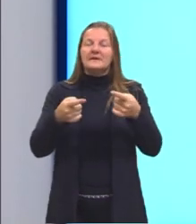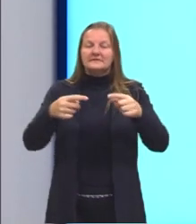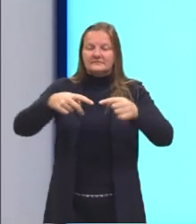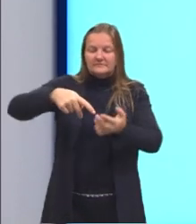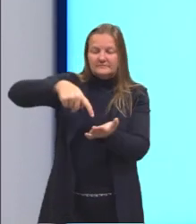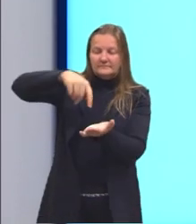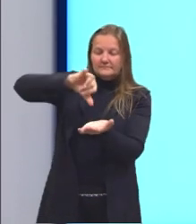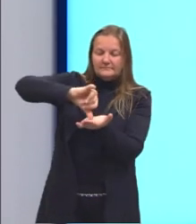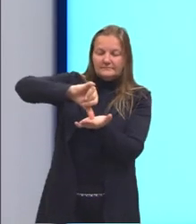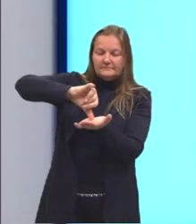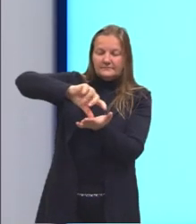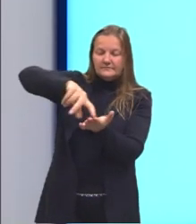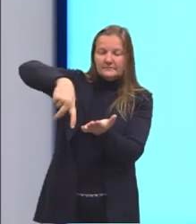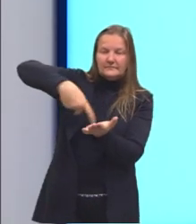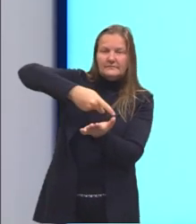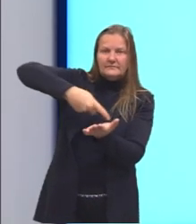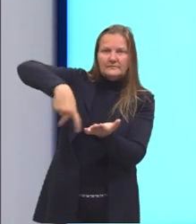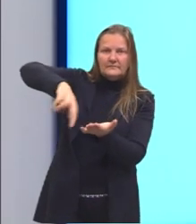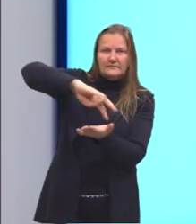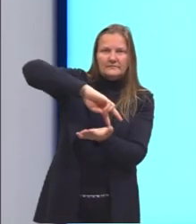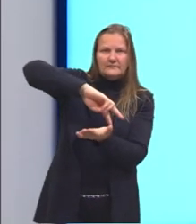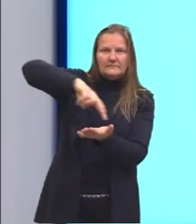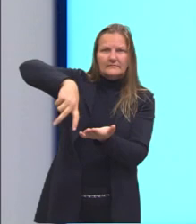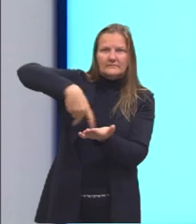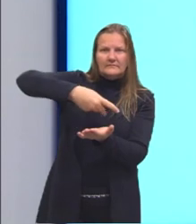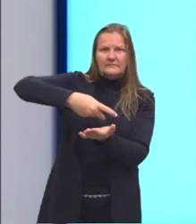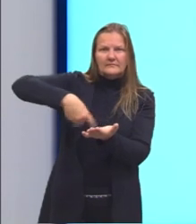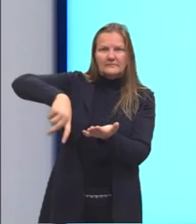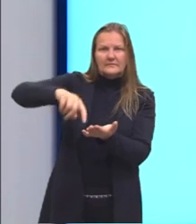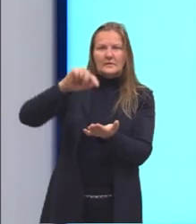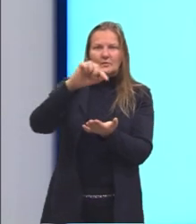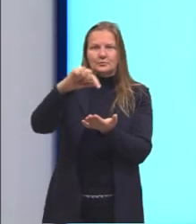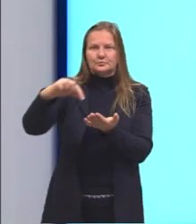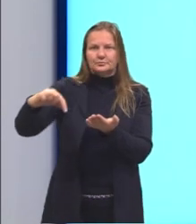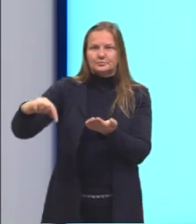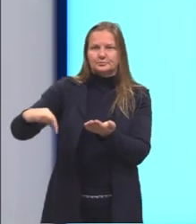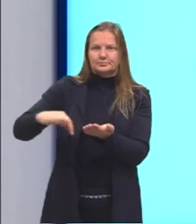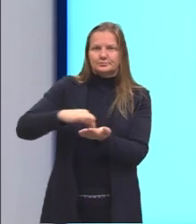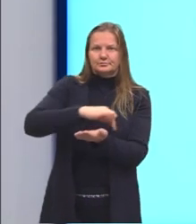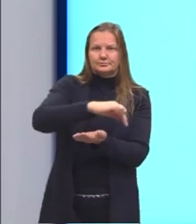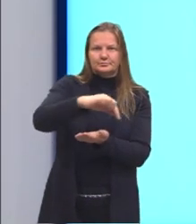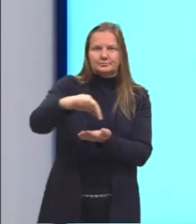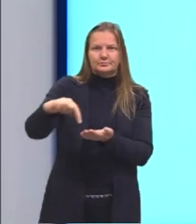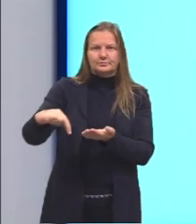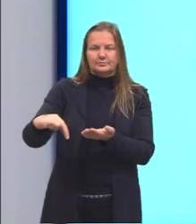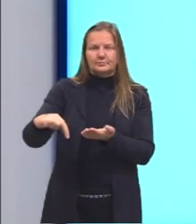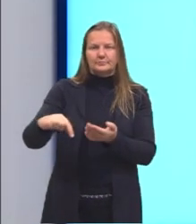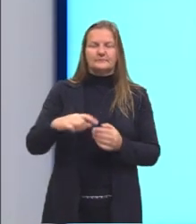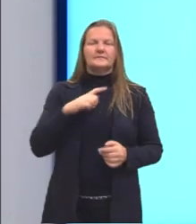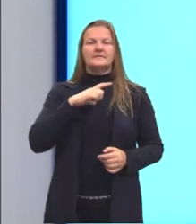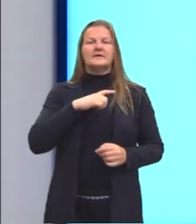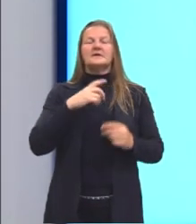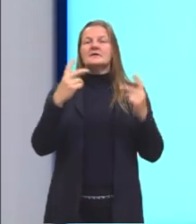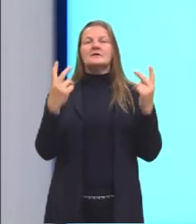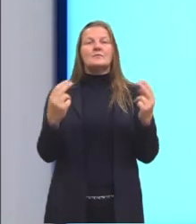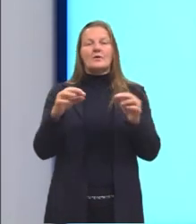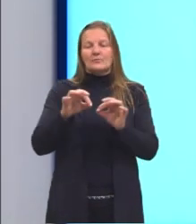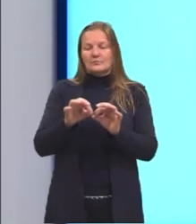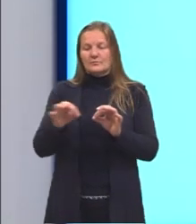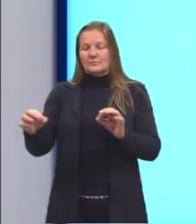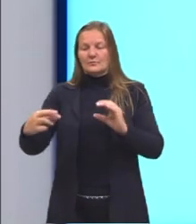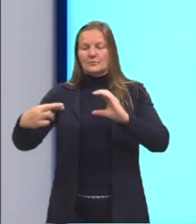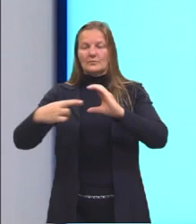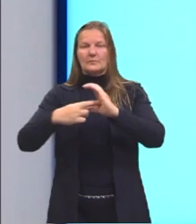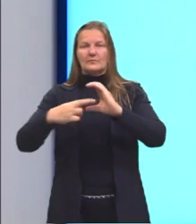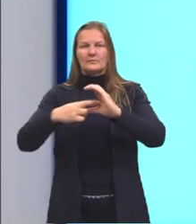nossa circunferência, todos os pontos ao longo aqui da nossa figura, elas possuem a mesma distância até